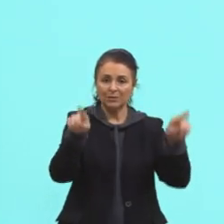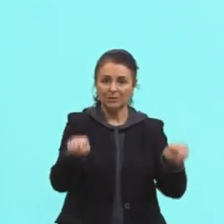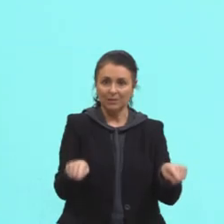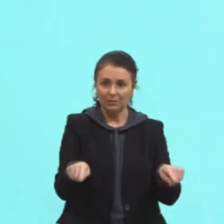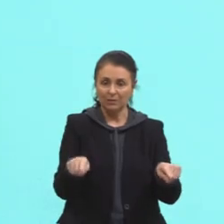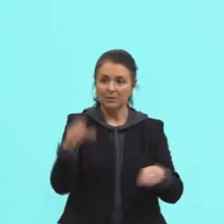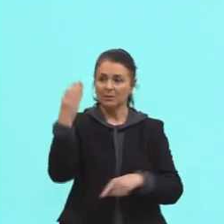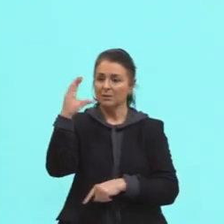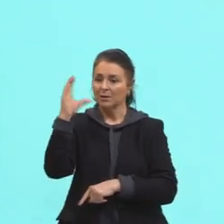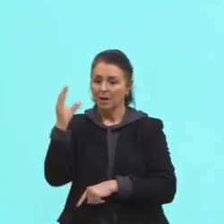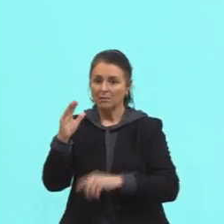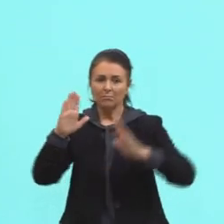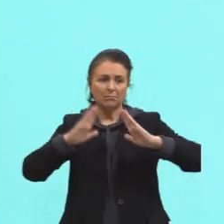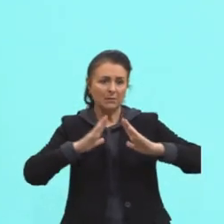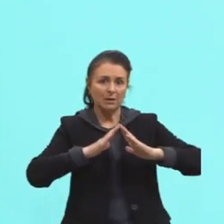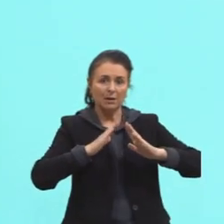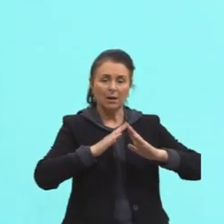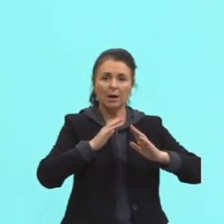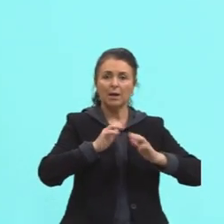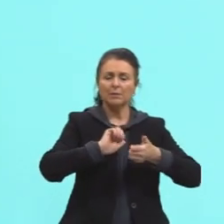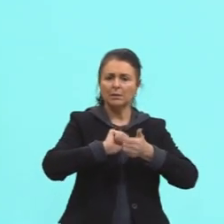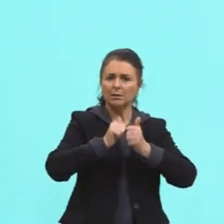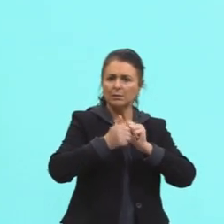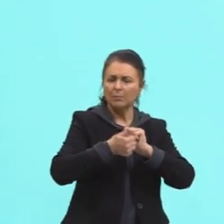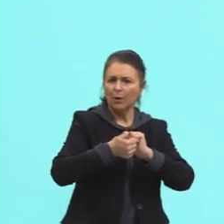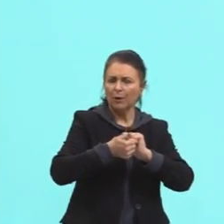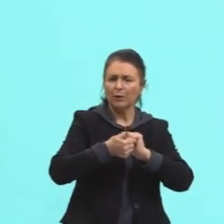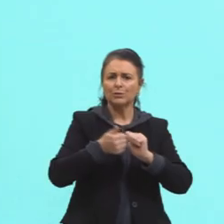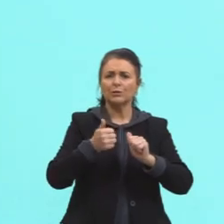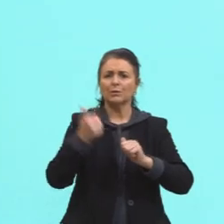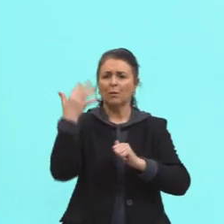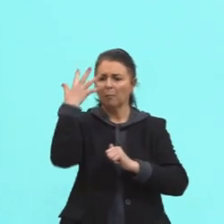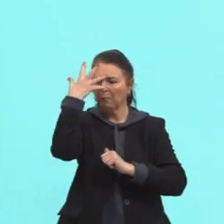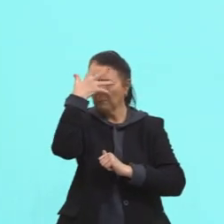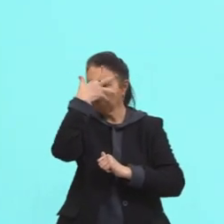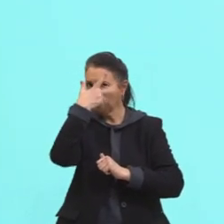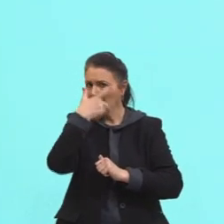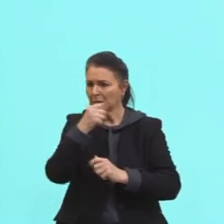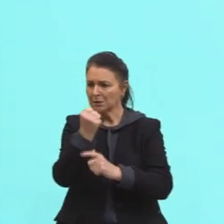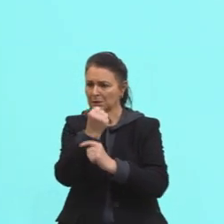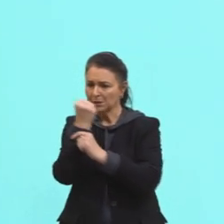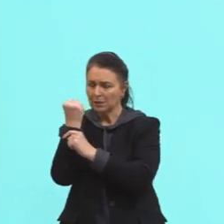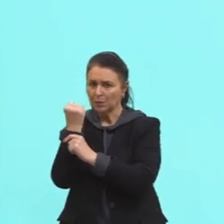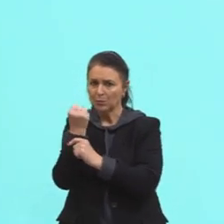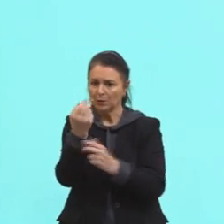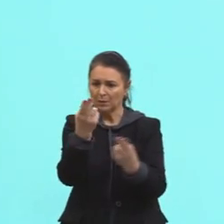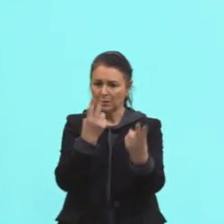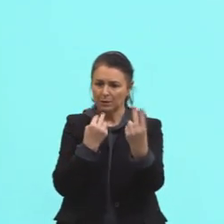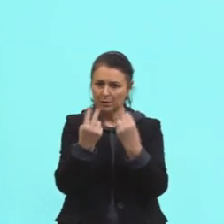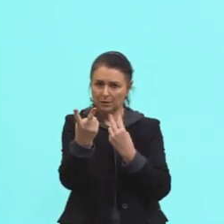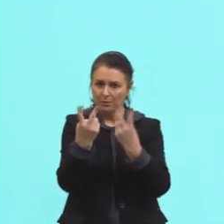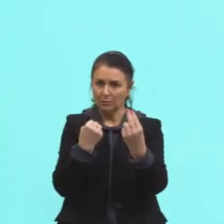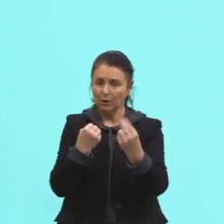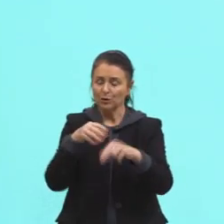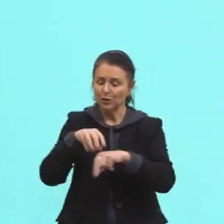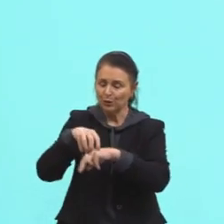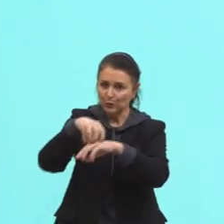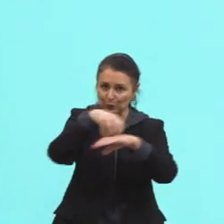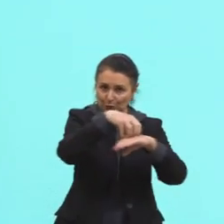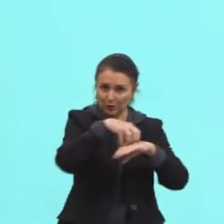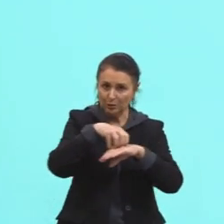ciências domésticas, esportes, hotelaria, beleza, segurança, transporte e turismo. E, por último,